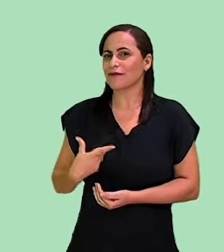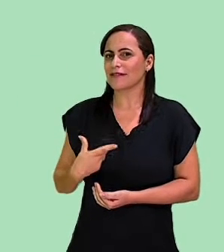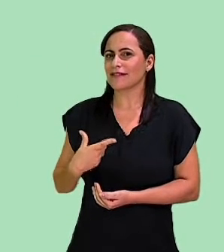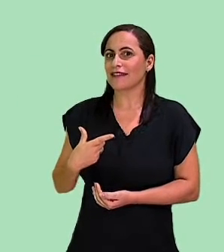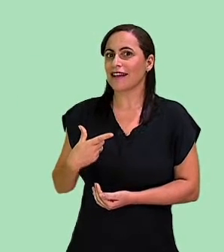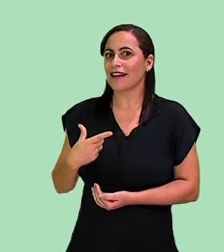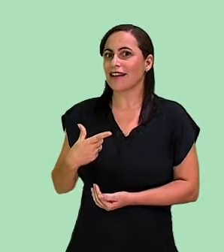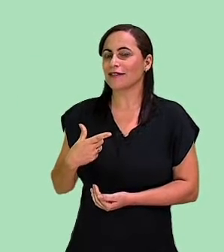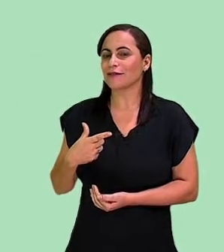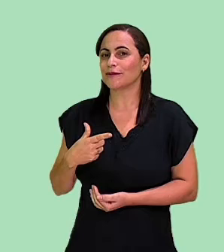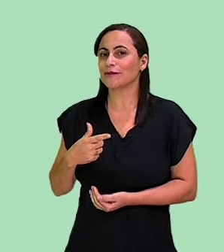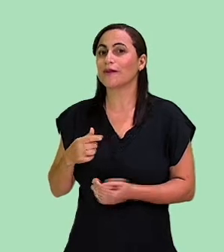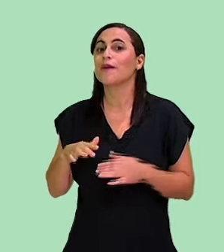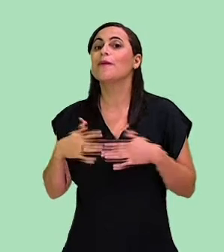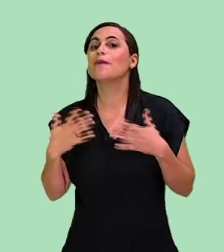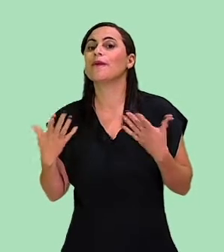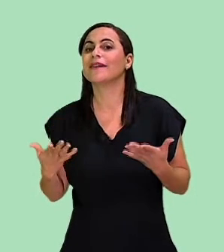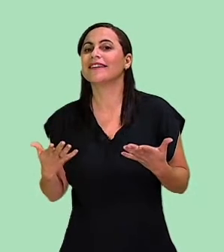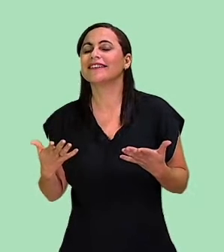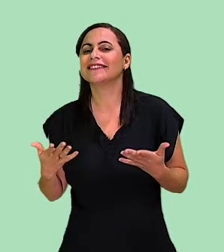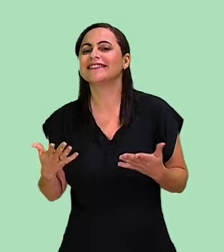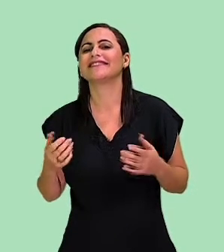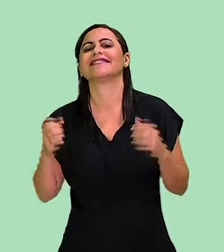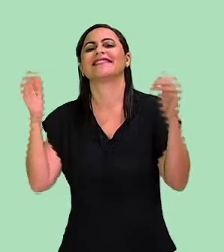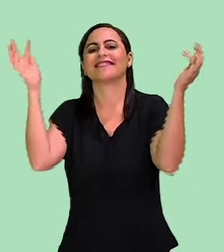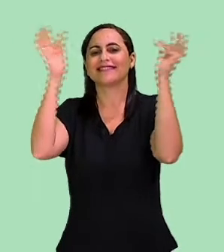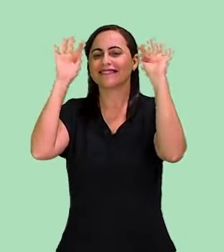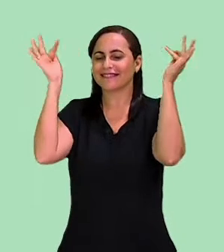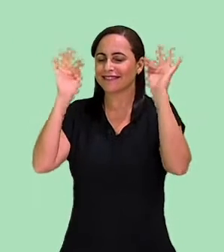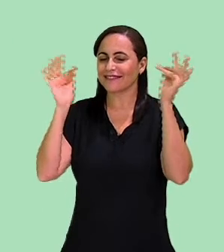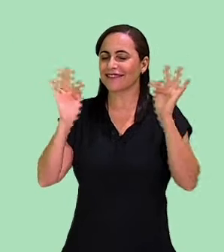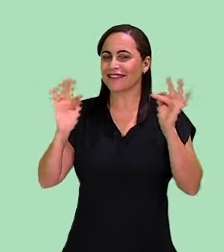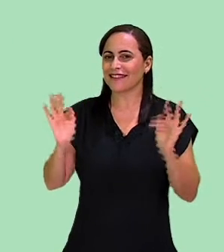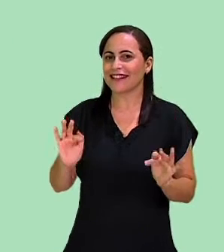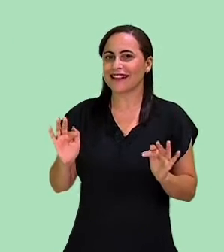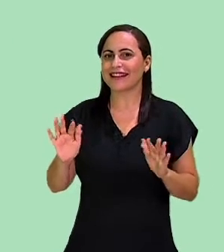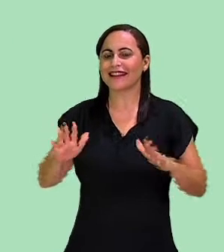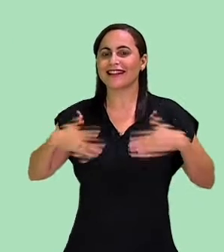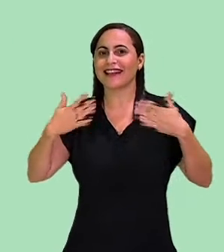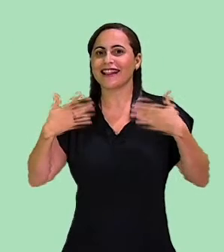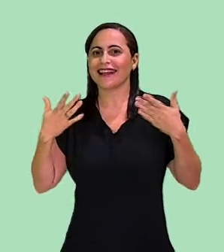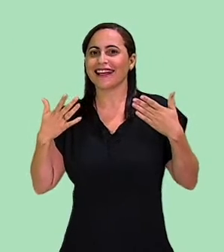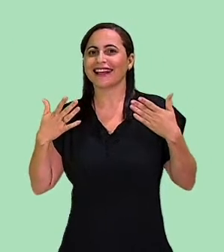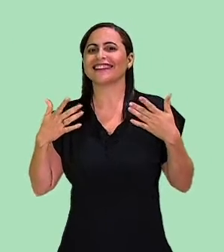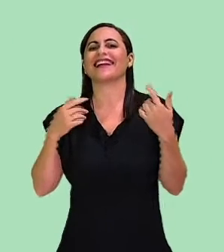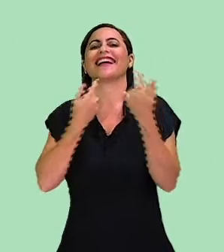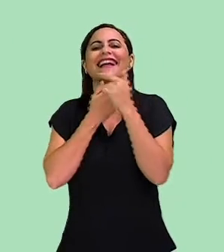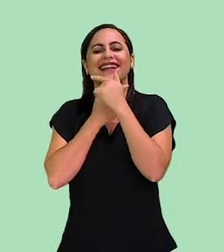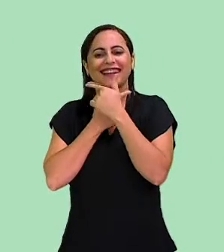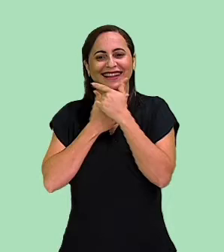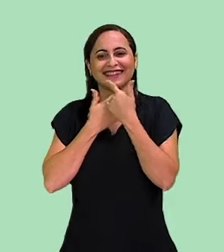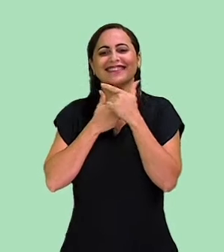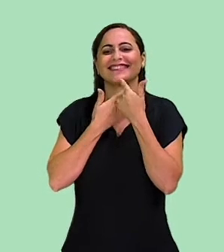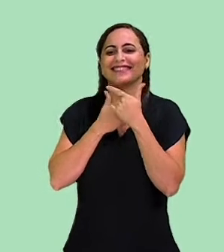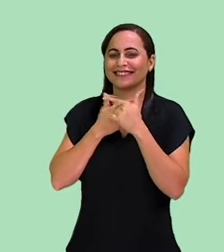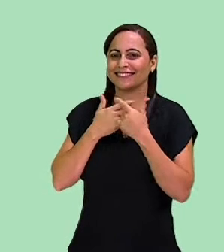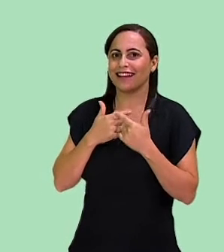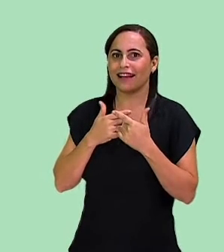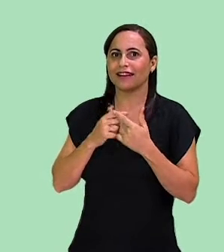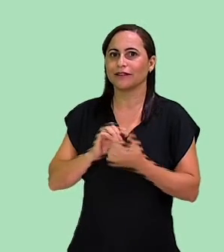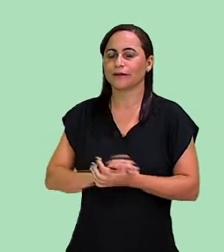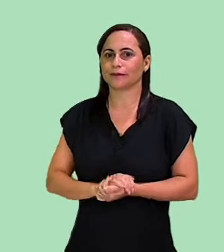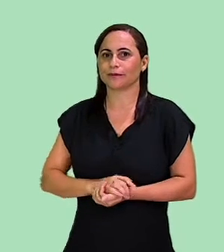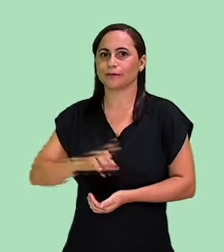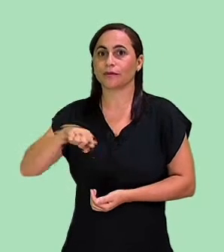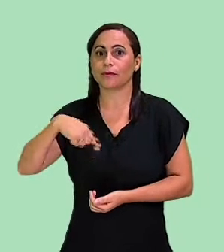felizes Alegres É o som da risada Vamos ouvir?